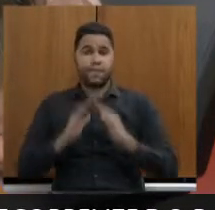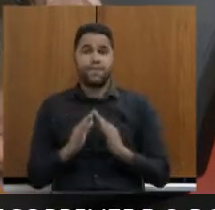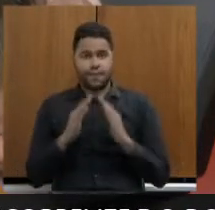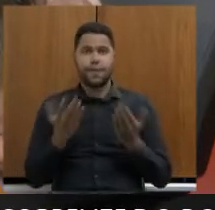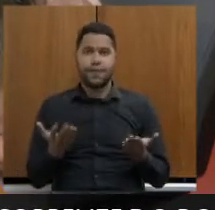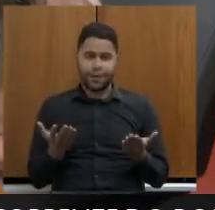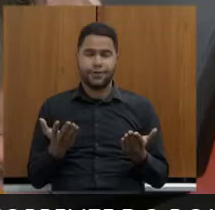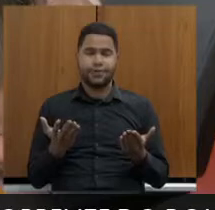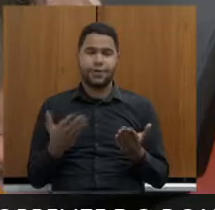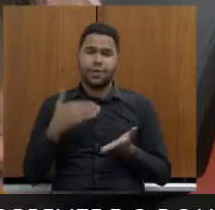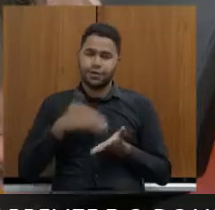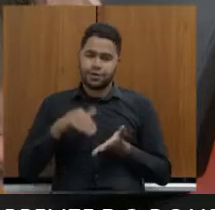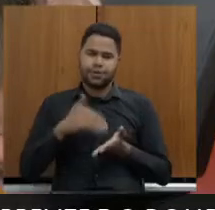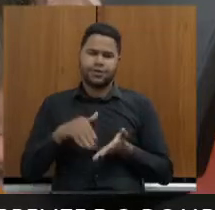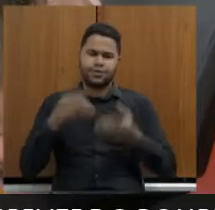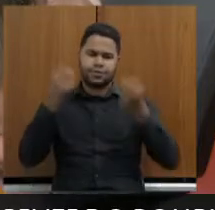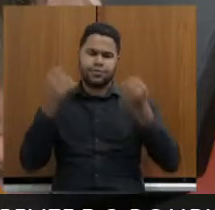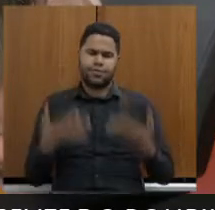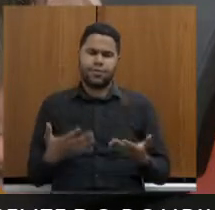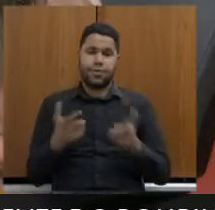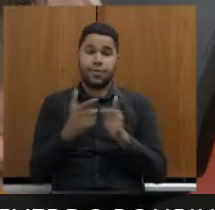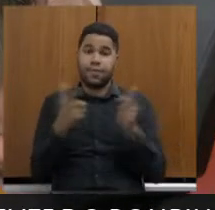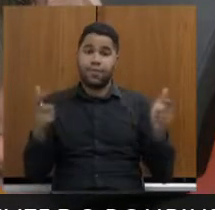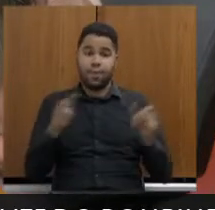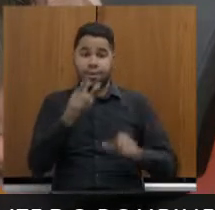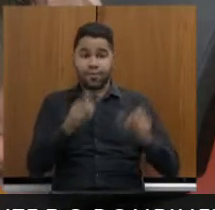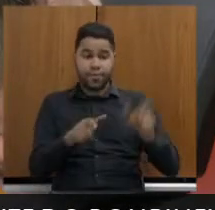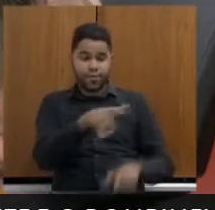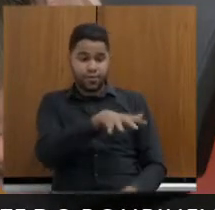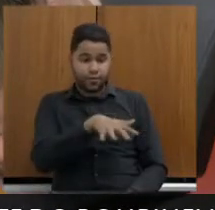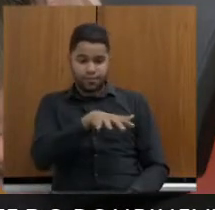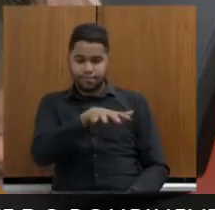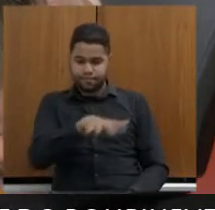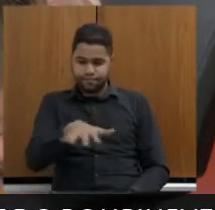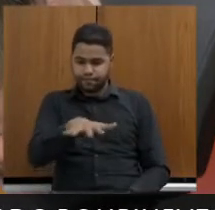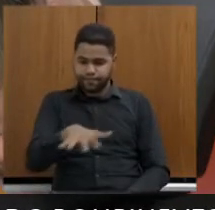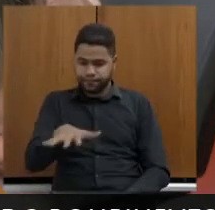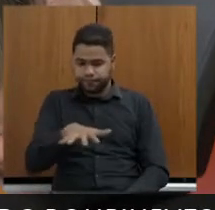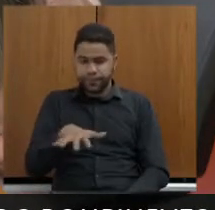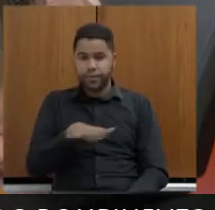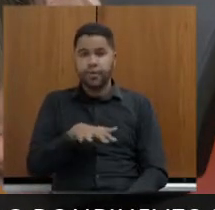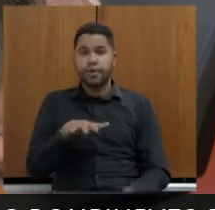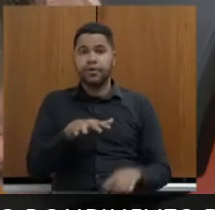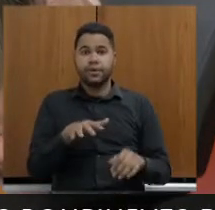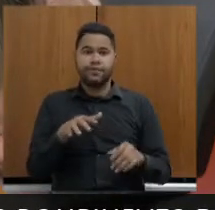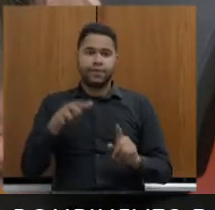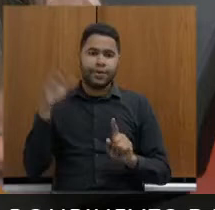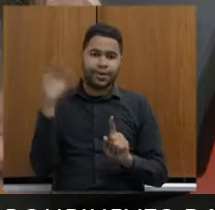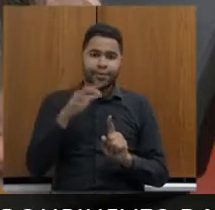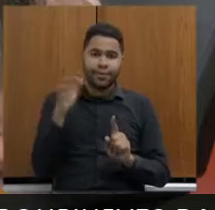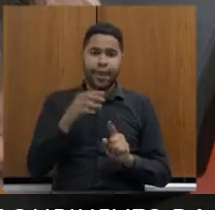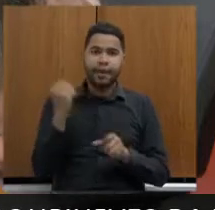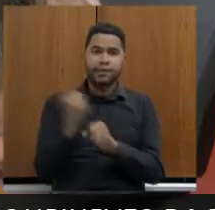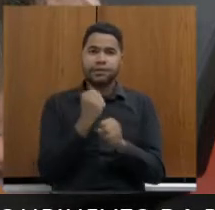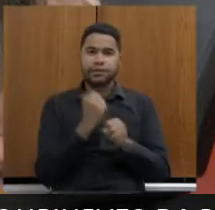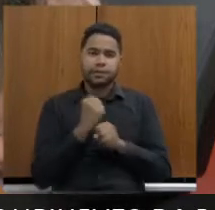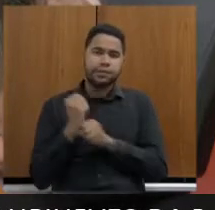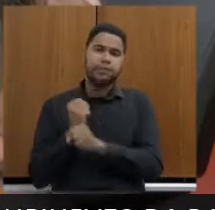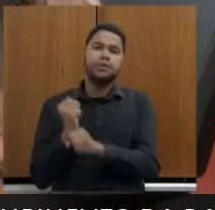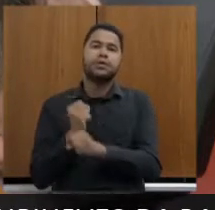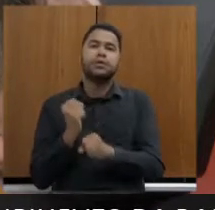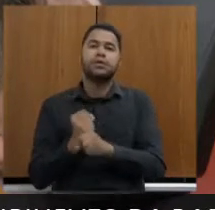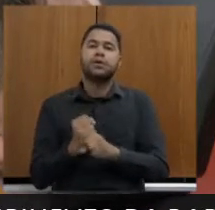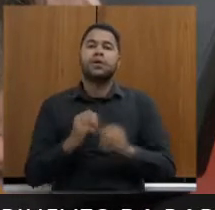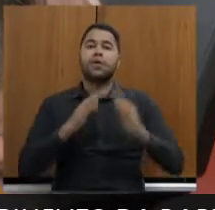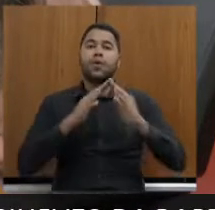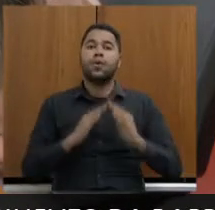o secretário já adiantou boa parte dessas pessoas que ocupam esses locais que vão ser impactados pela obra pública estão